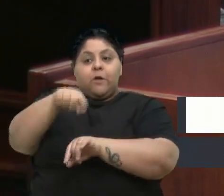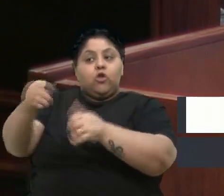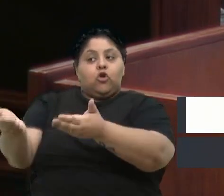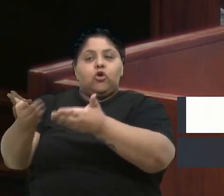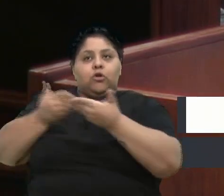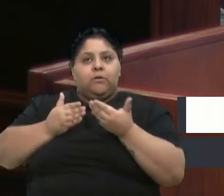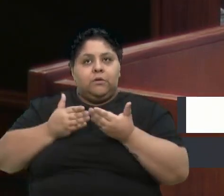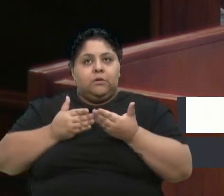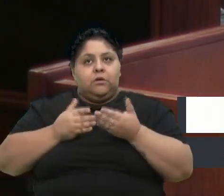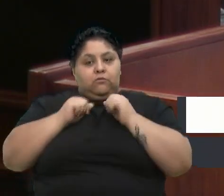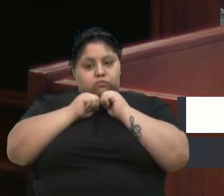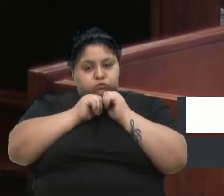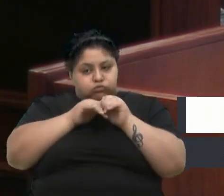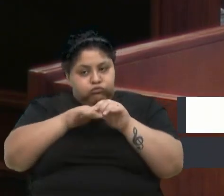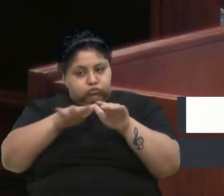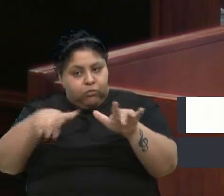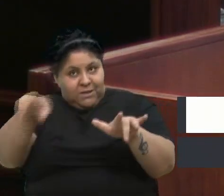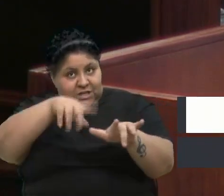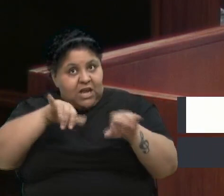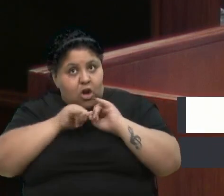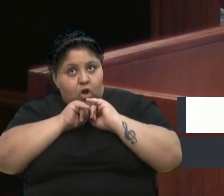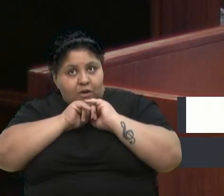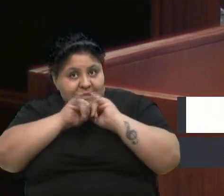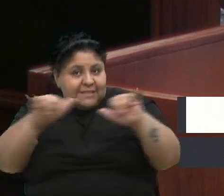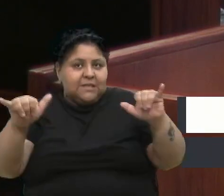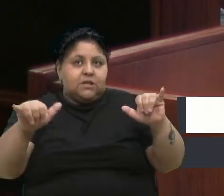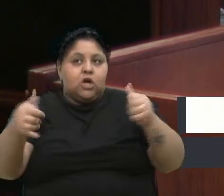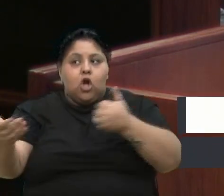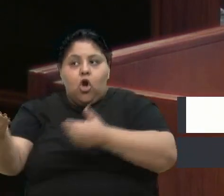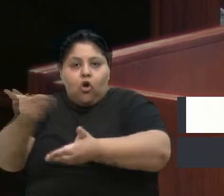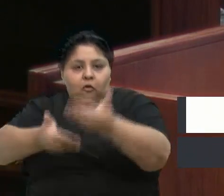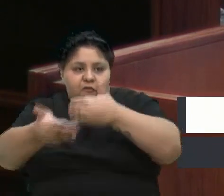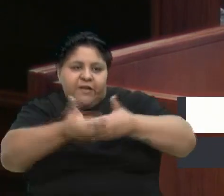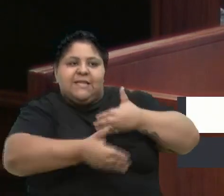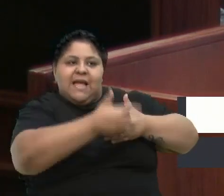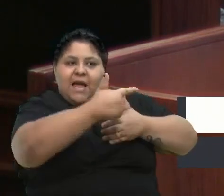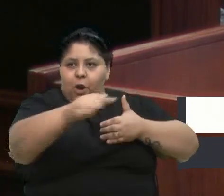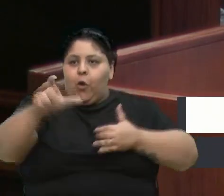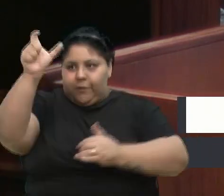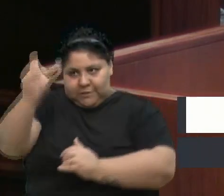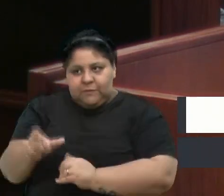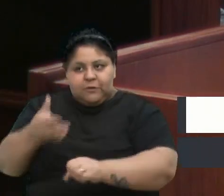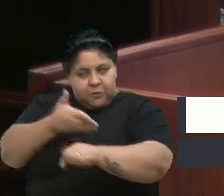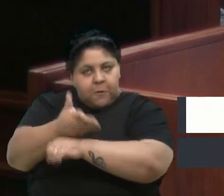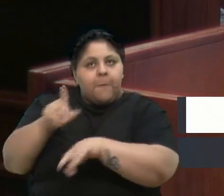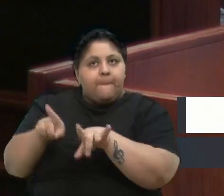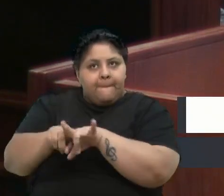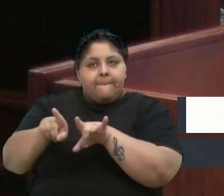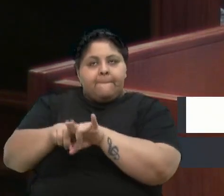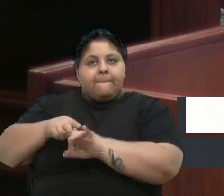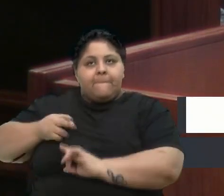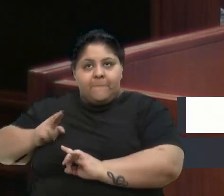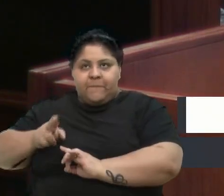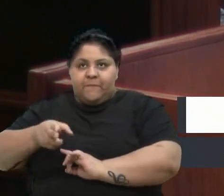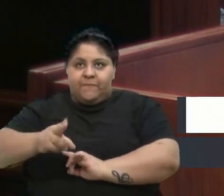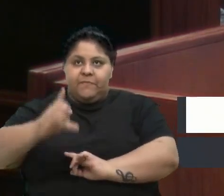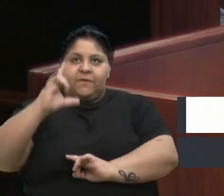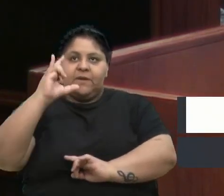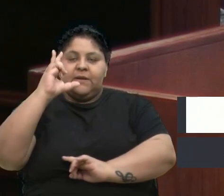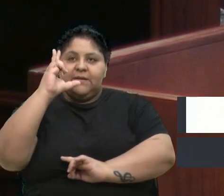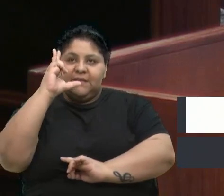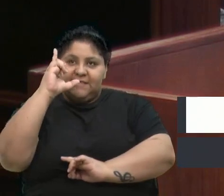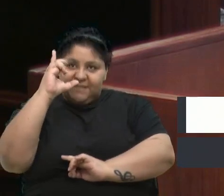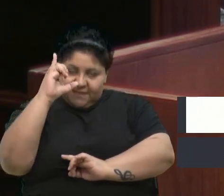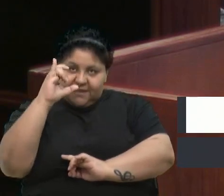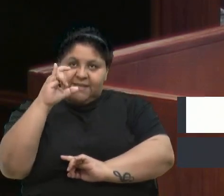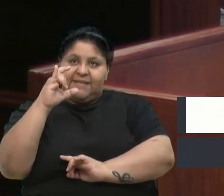compartilhar nossa mensagem, convidar outras pessoas a participar, seguir o nosso perfil no Instagram,